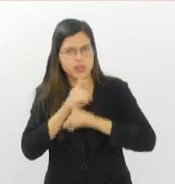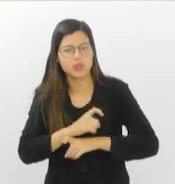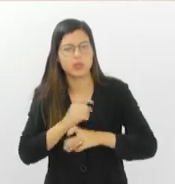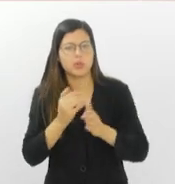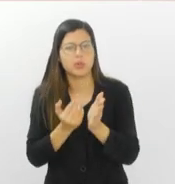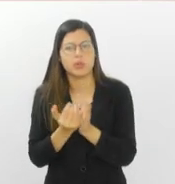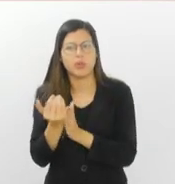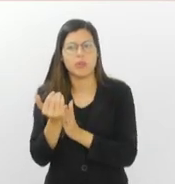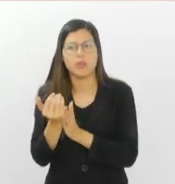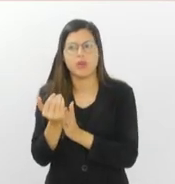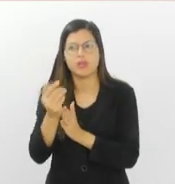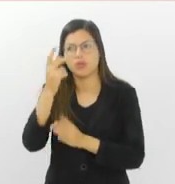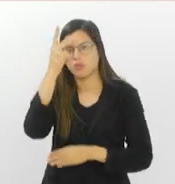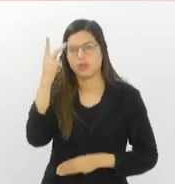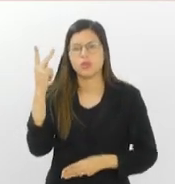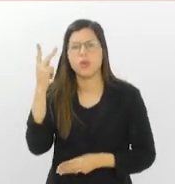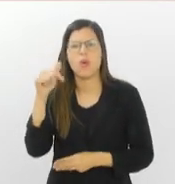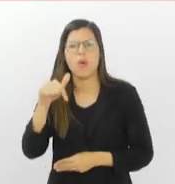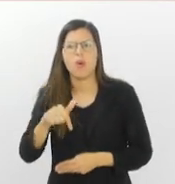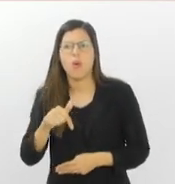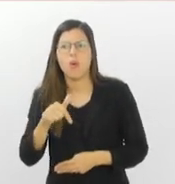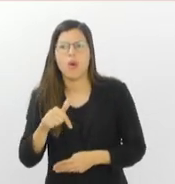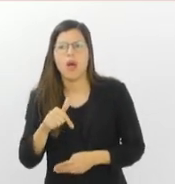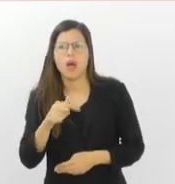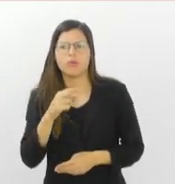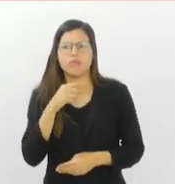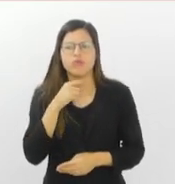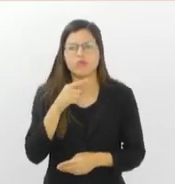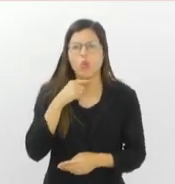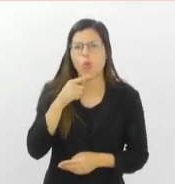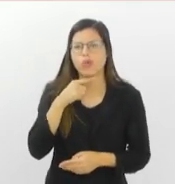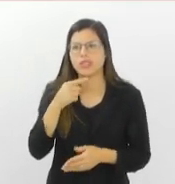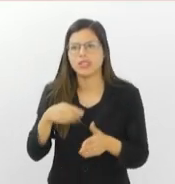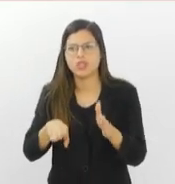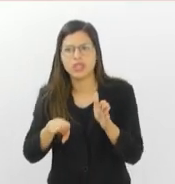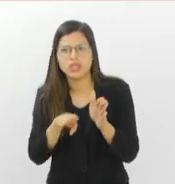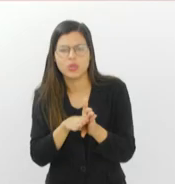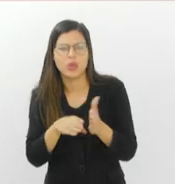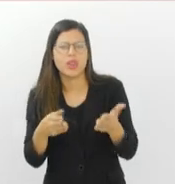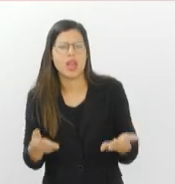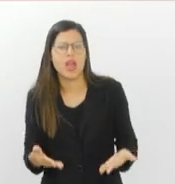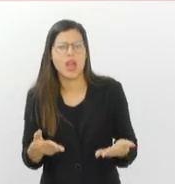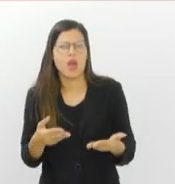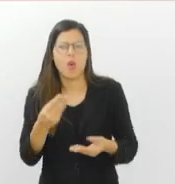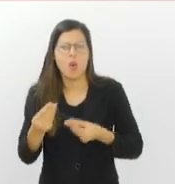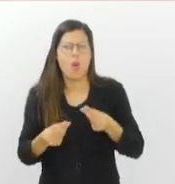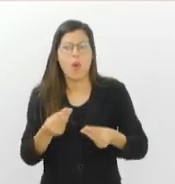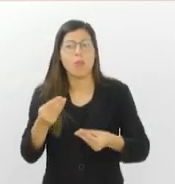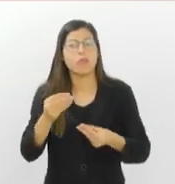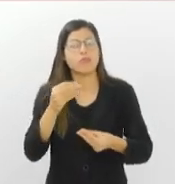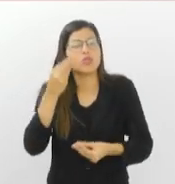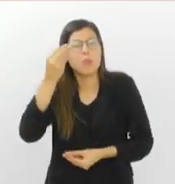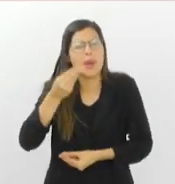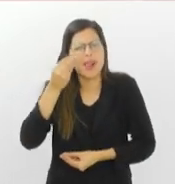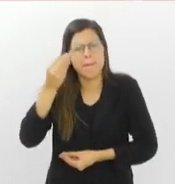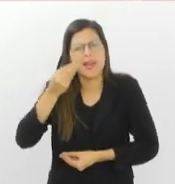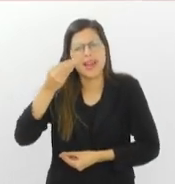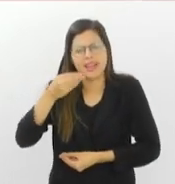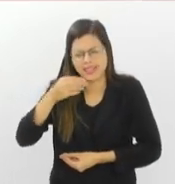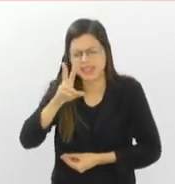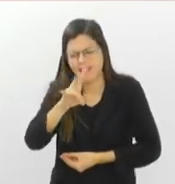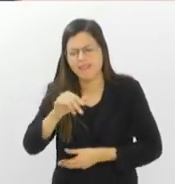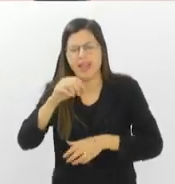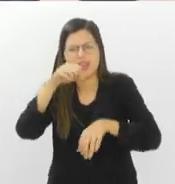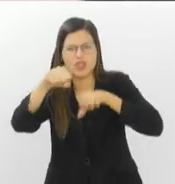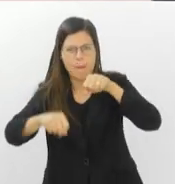pessoas, caramba, tá tirando vaga de estacionamento, não vou conseguir estacionar aqui, mas experimenta, vai de bicicleta. Você vai ver como é que você vai perceber a cidade